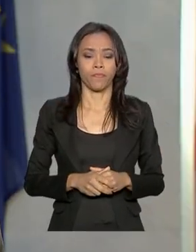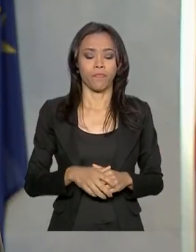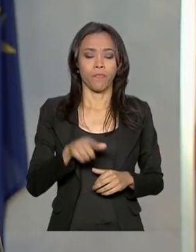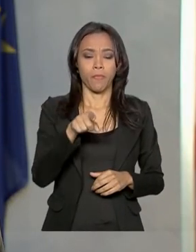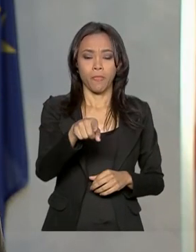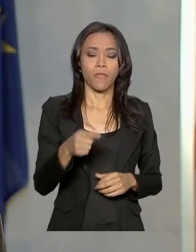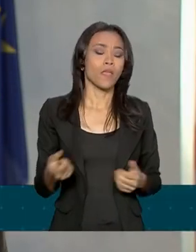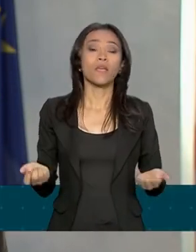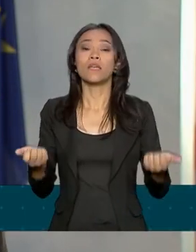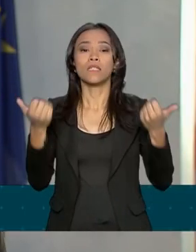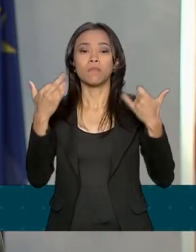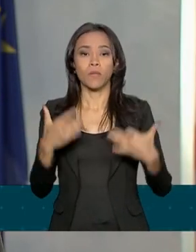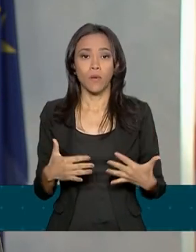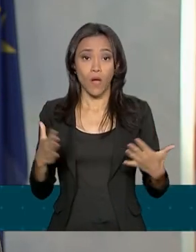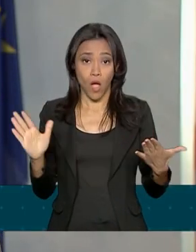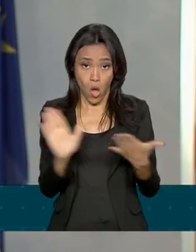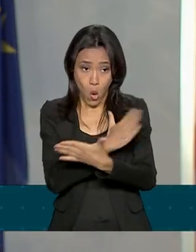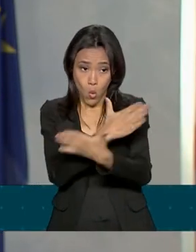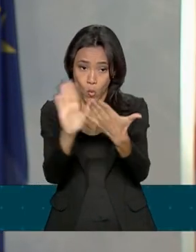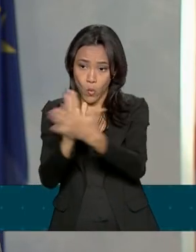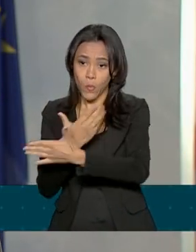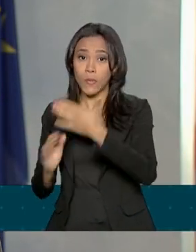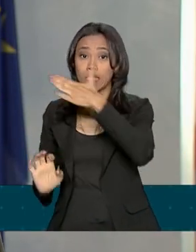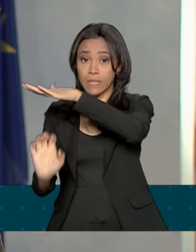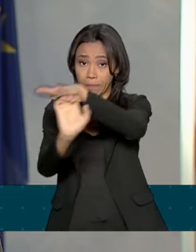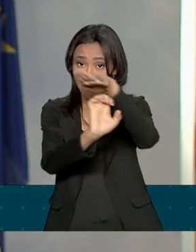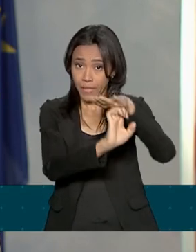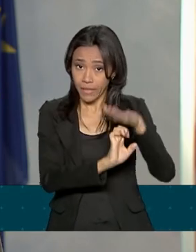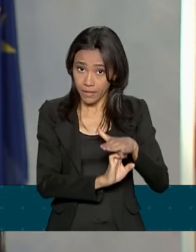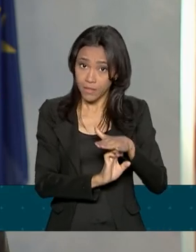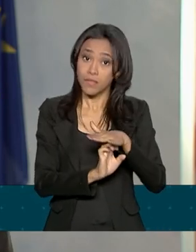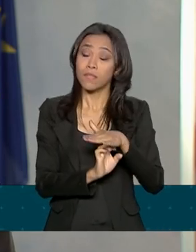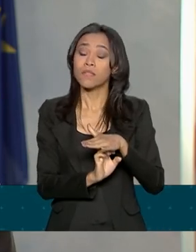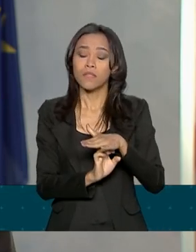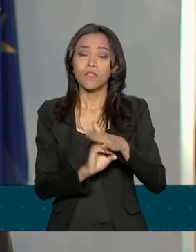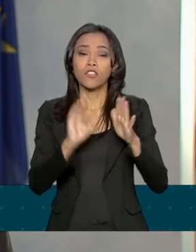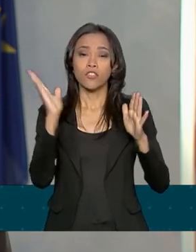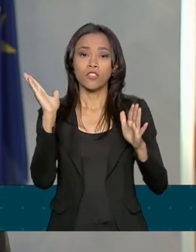Empresas algumas já estabelecidas no Brasil, que vieram enfatizar,